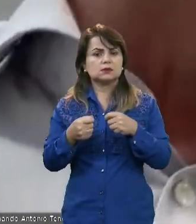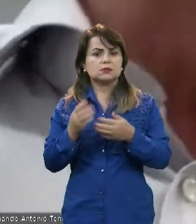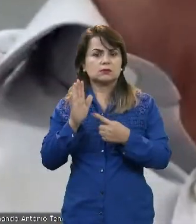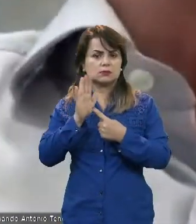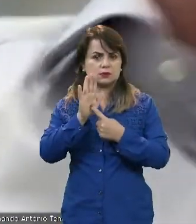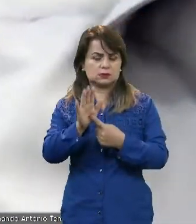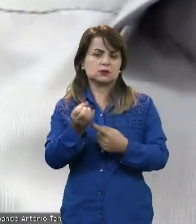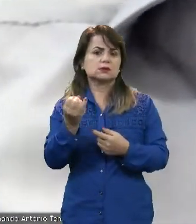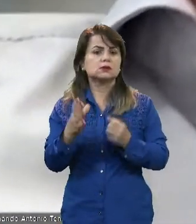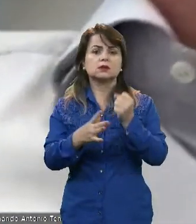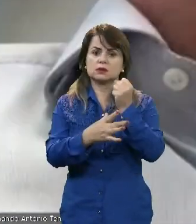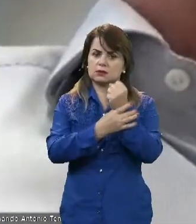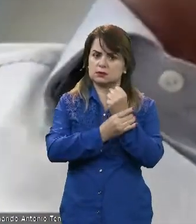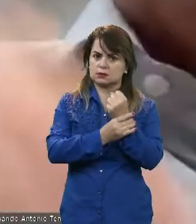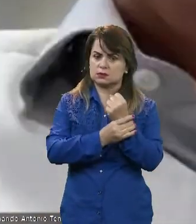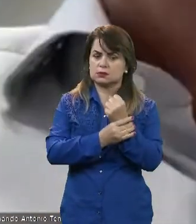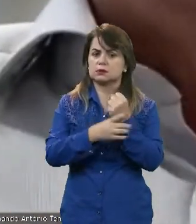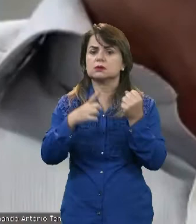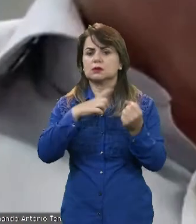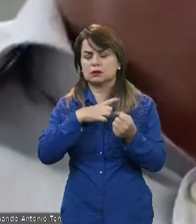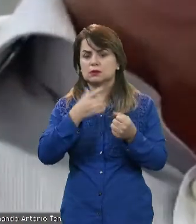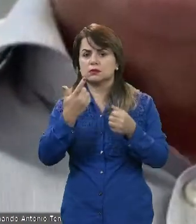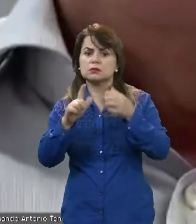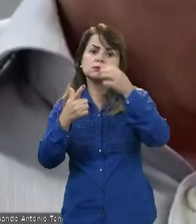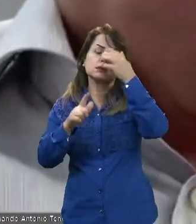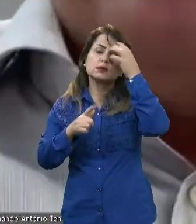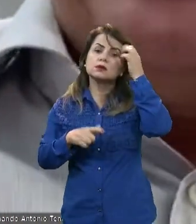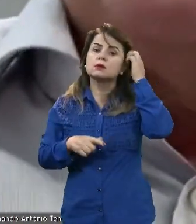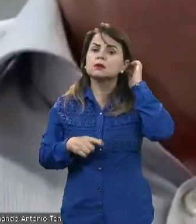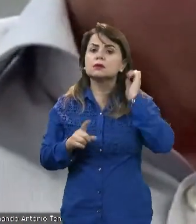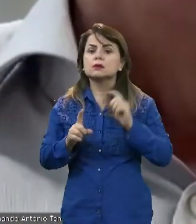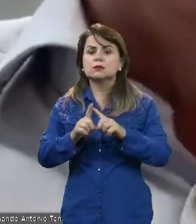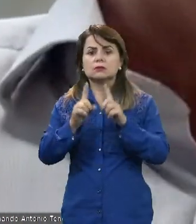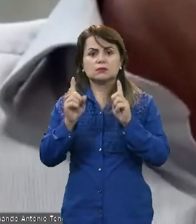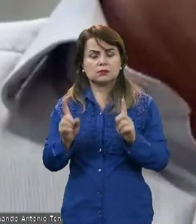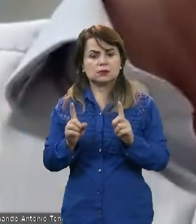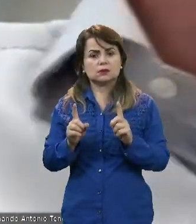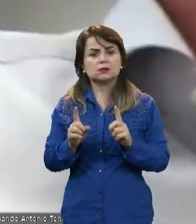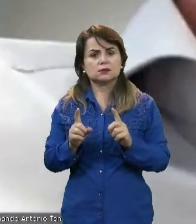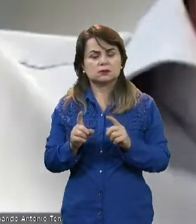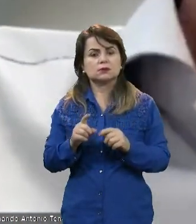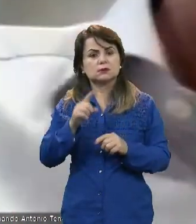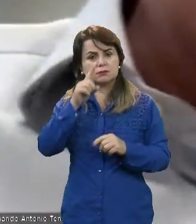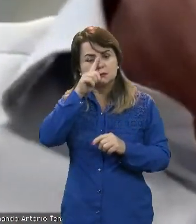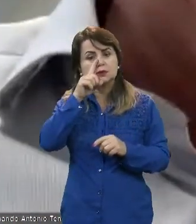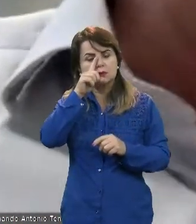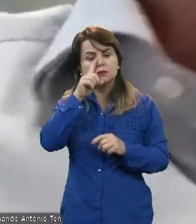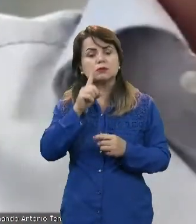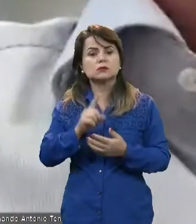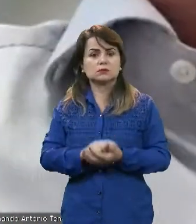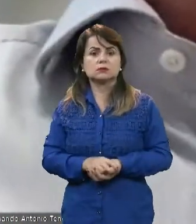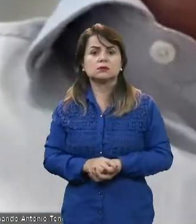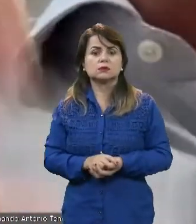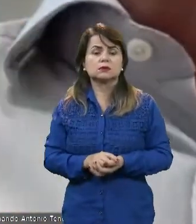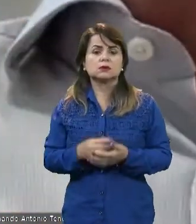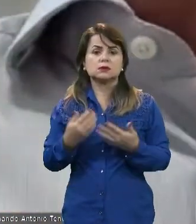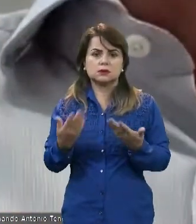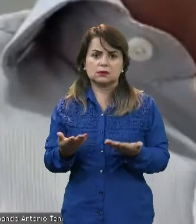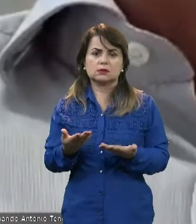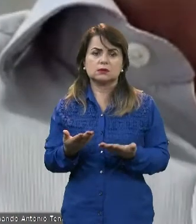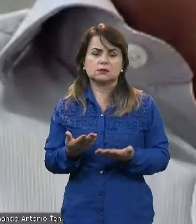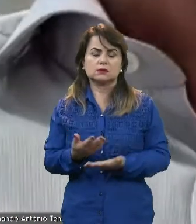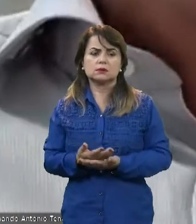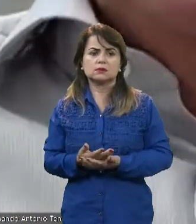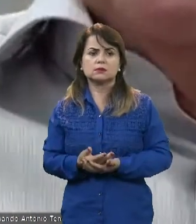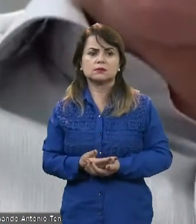existe inadimplência, naturalmente, e não é pequena, para o produto ainda grande, que não era para ter. O fato